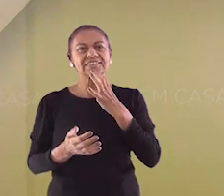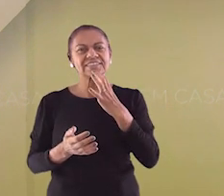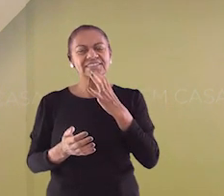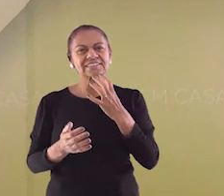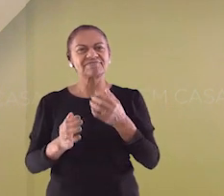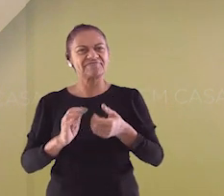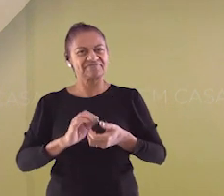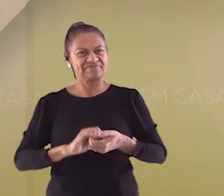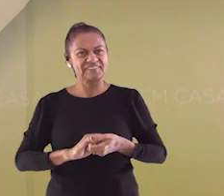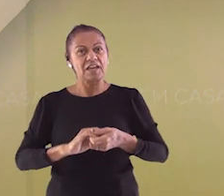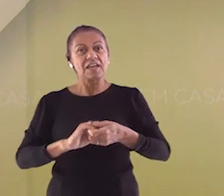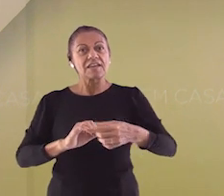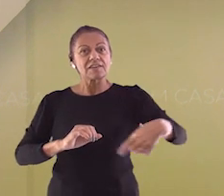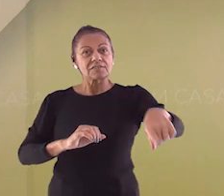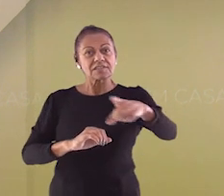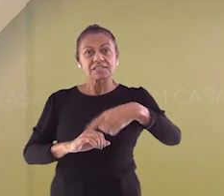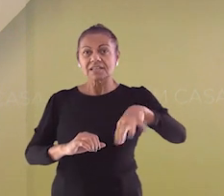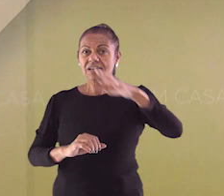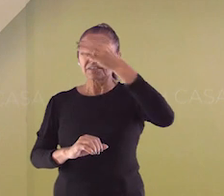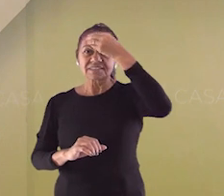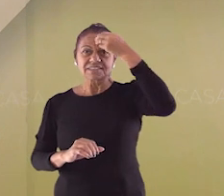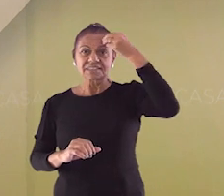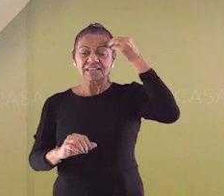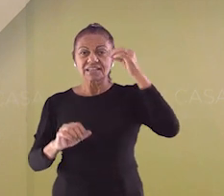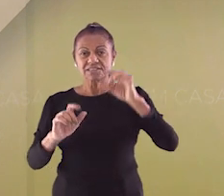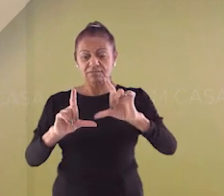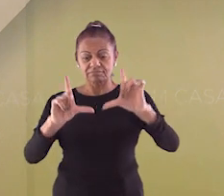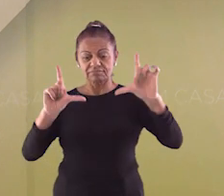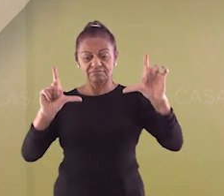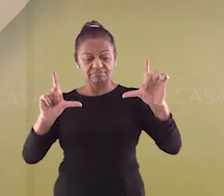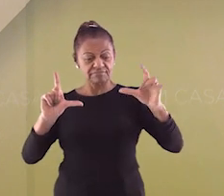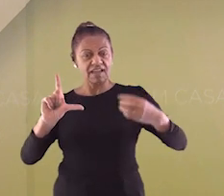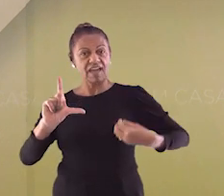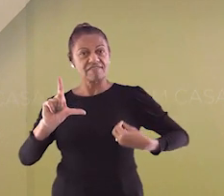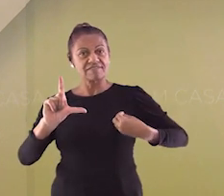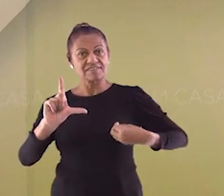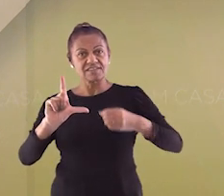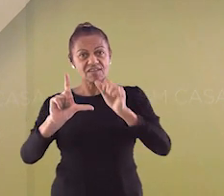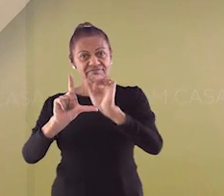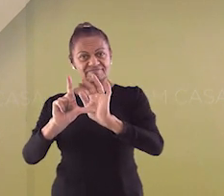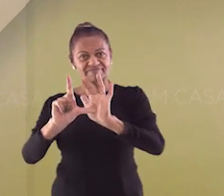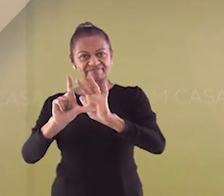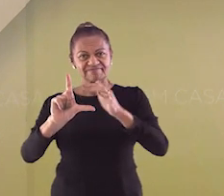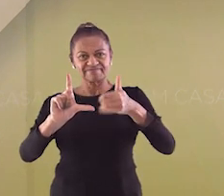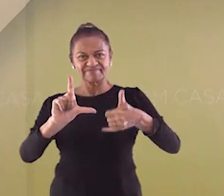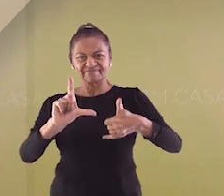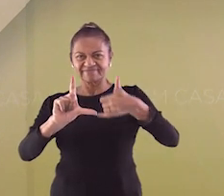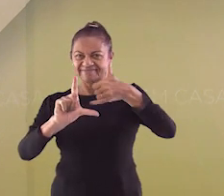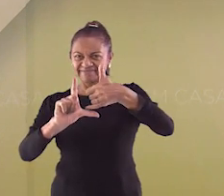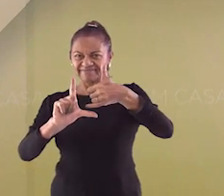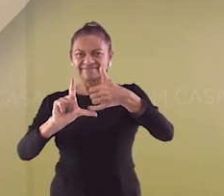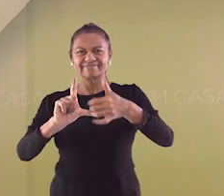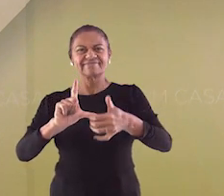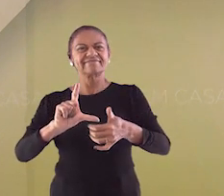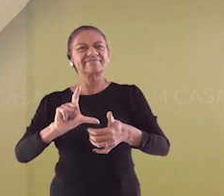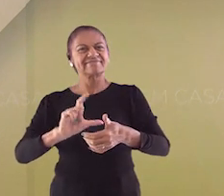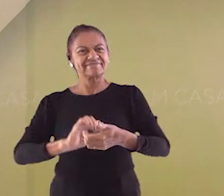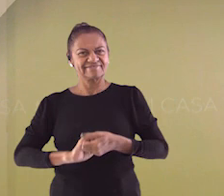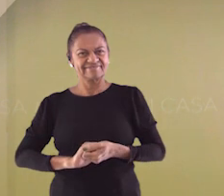A sua participação, ela é muito importante. Basta você apontar o seu celular para o QR Code que está aí na sua tela.